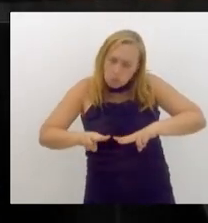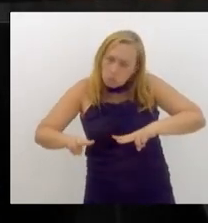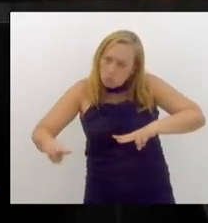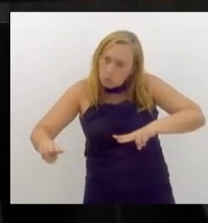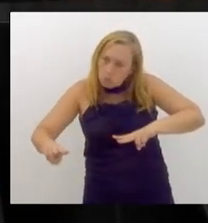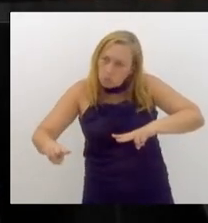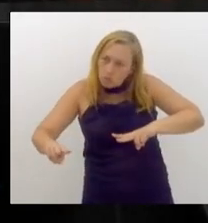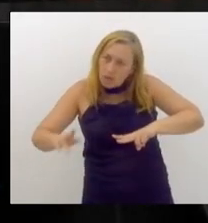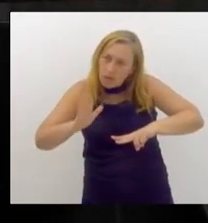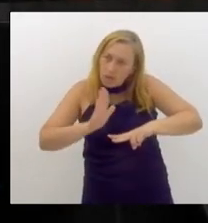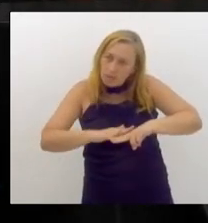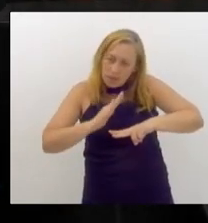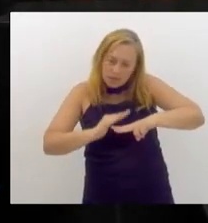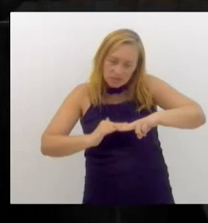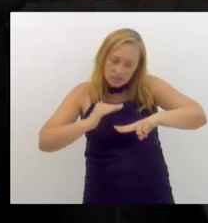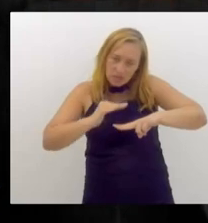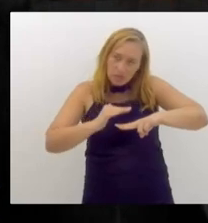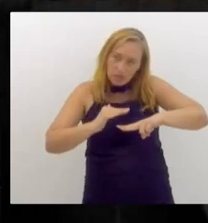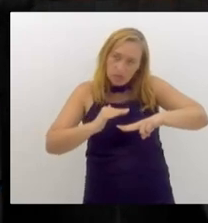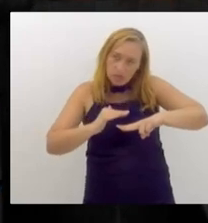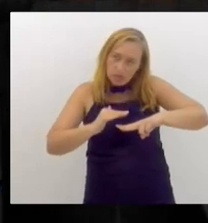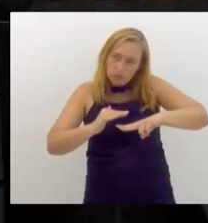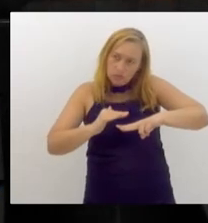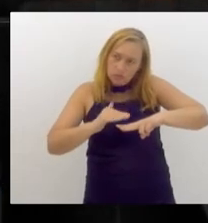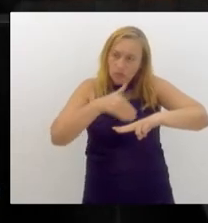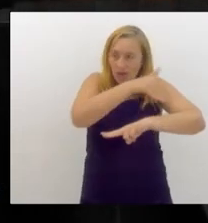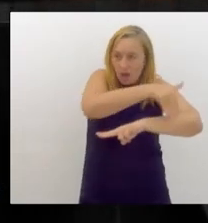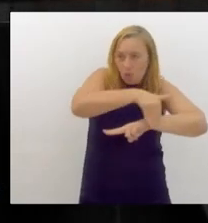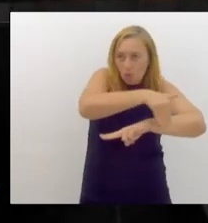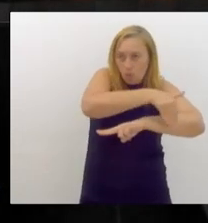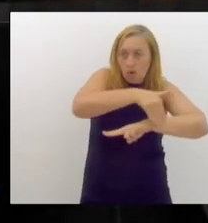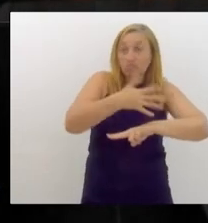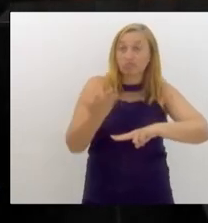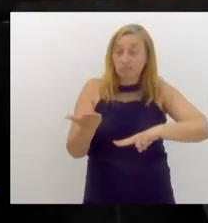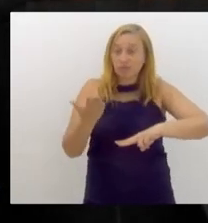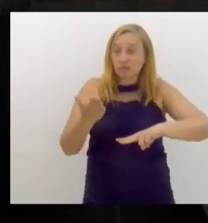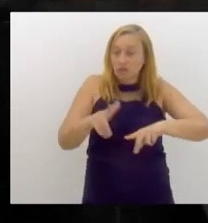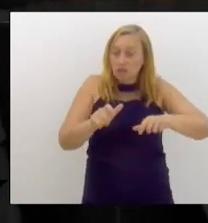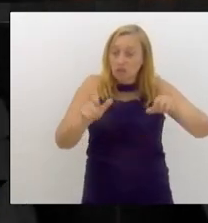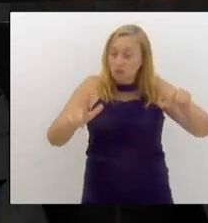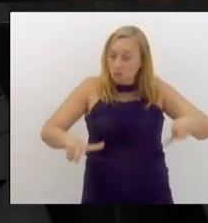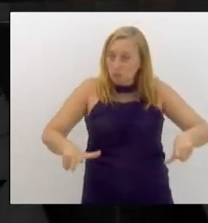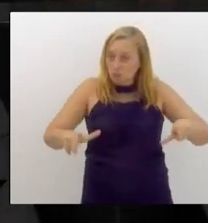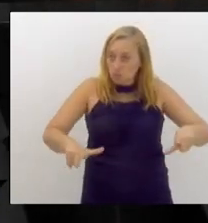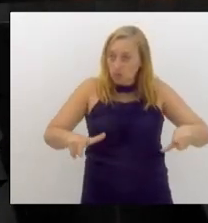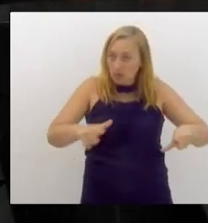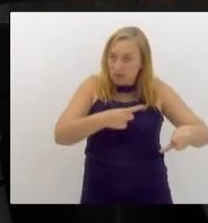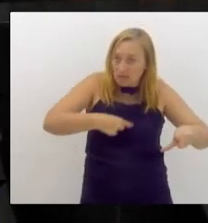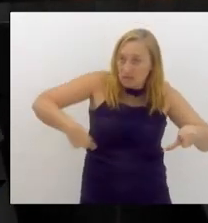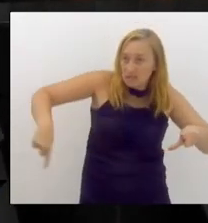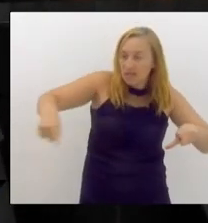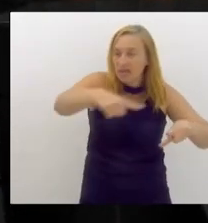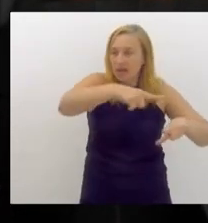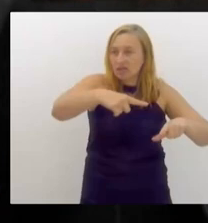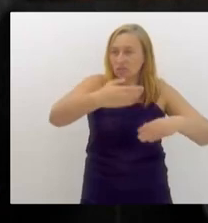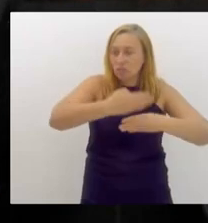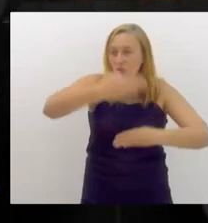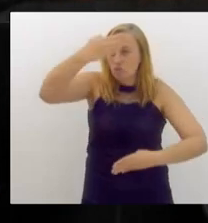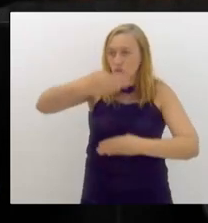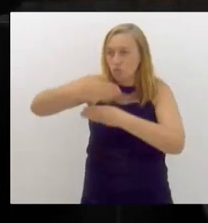é mais alta que o nível das ruas. E o terreno, em tese, é cercado por dois muros.